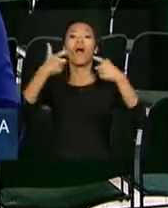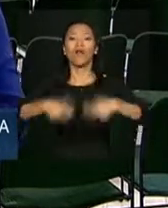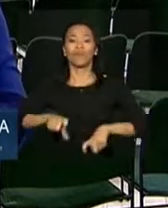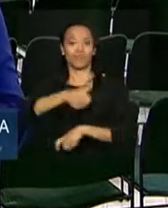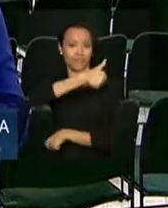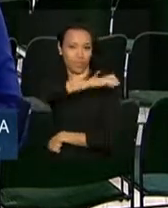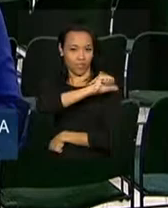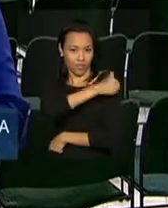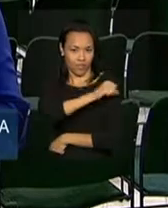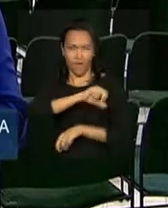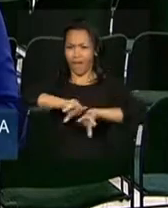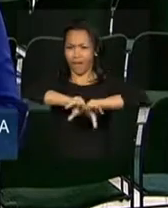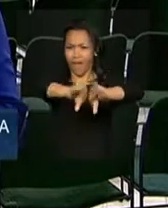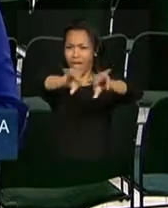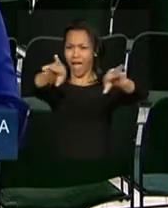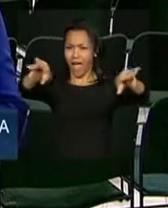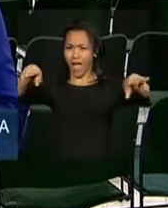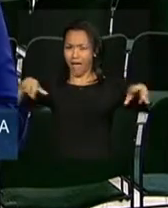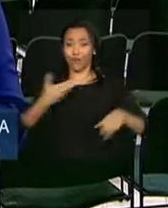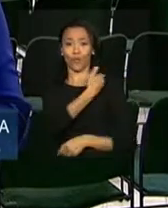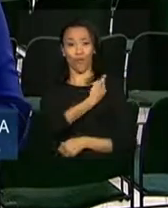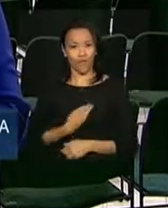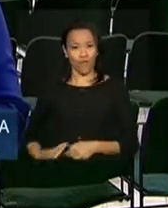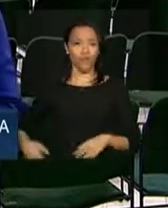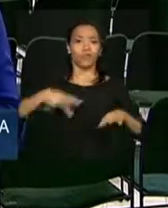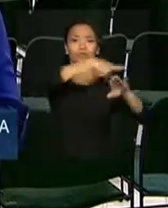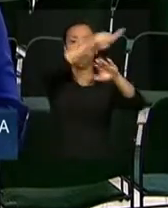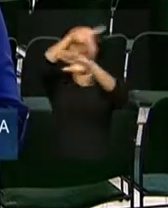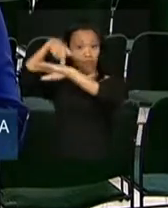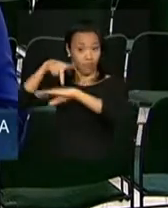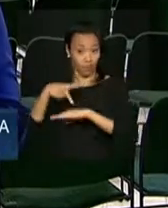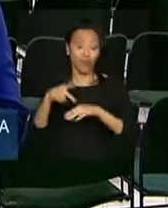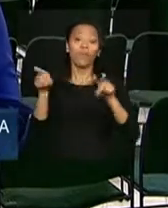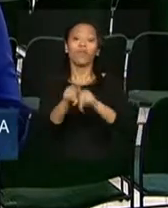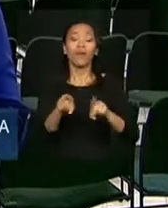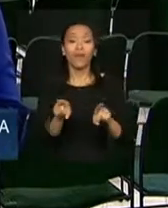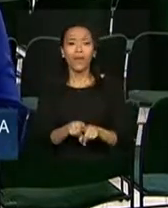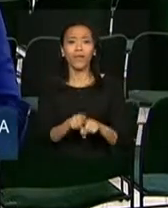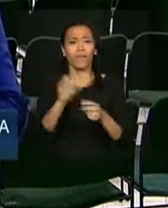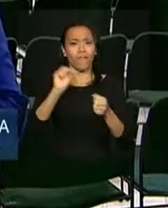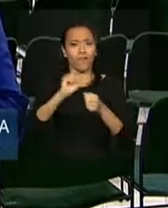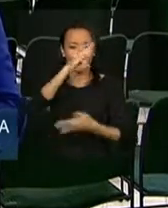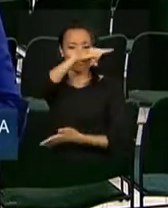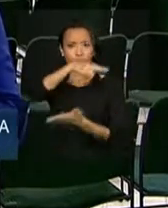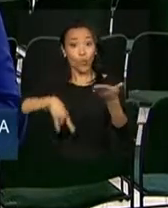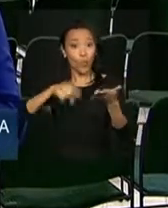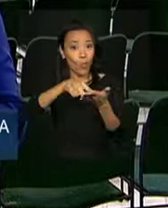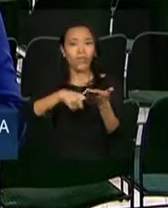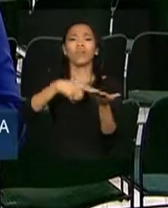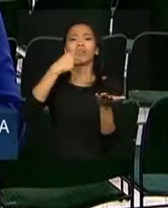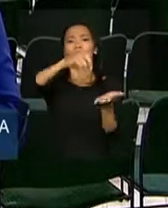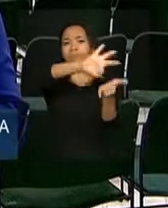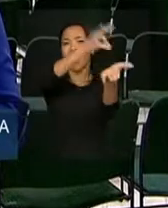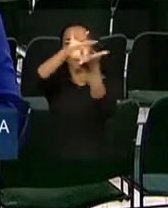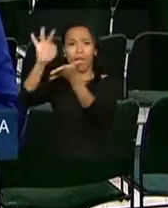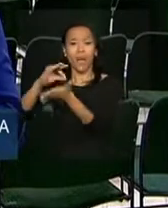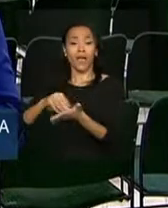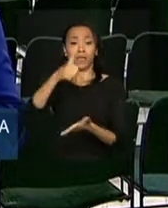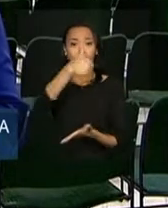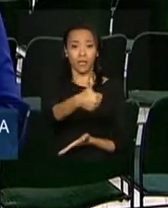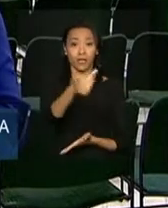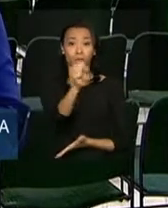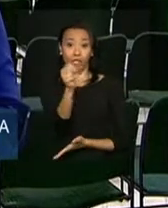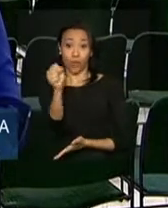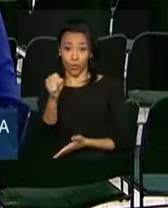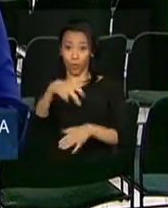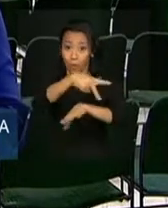Janeiro reuniu dezenas de chefes de Estado e também produziu um documento que foi assinado por 188 países.